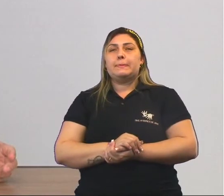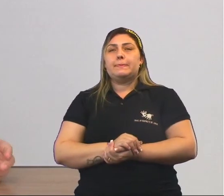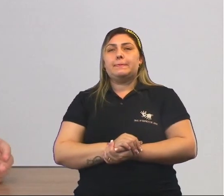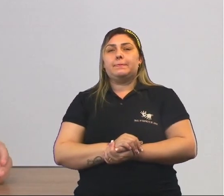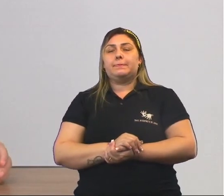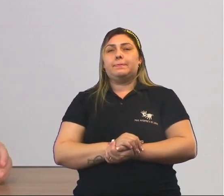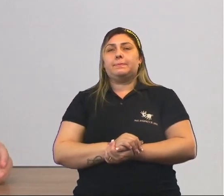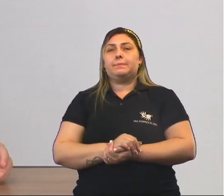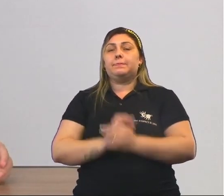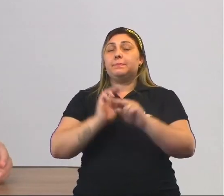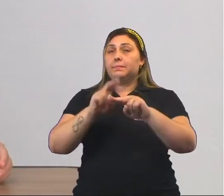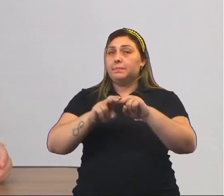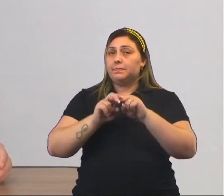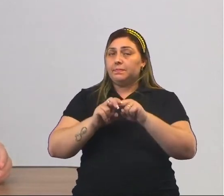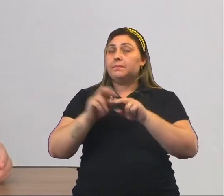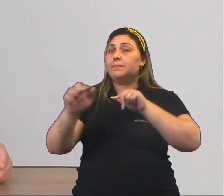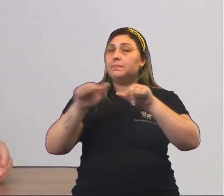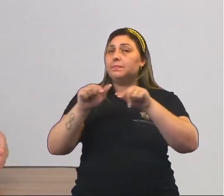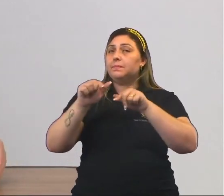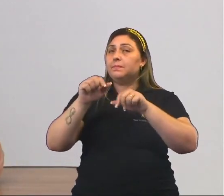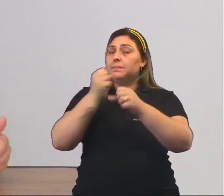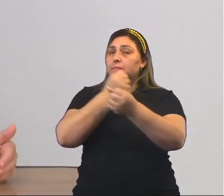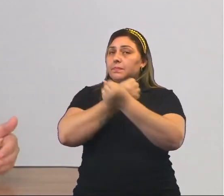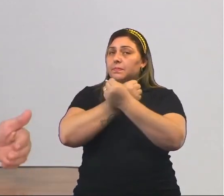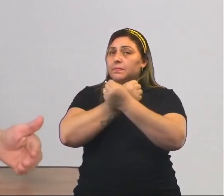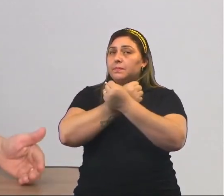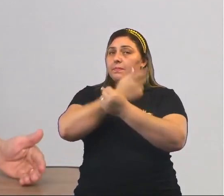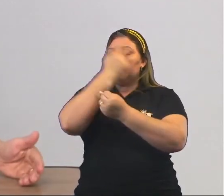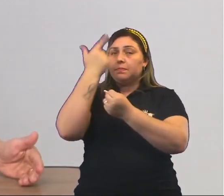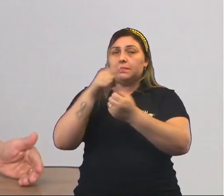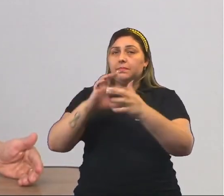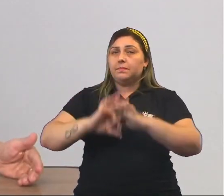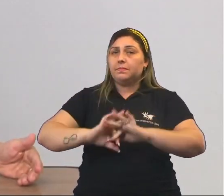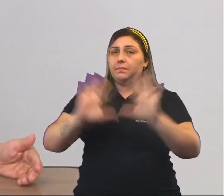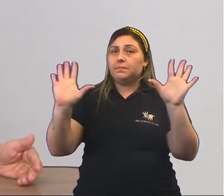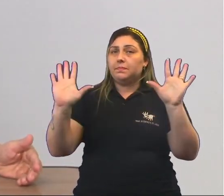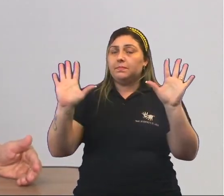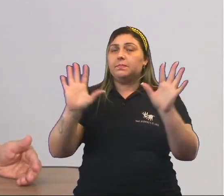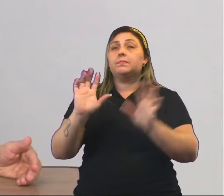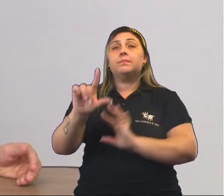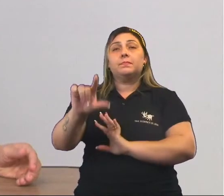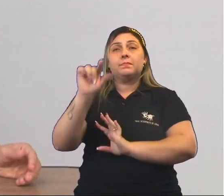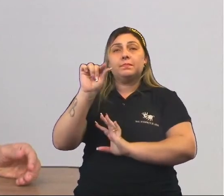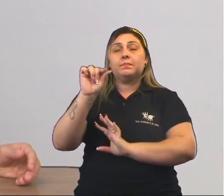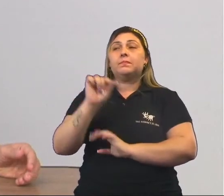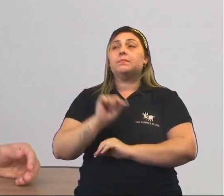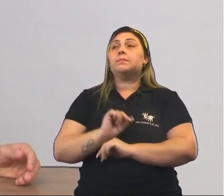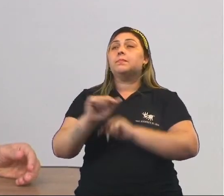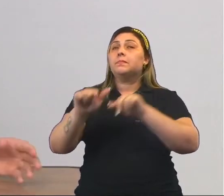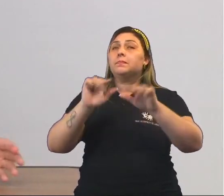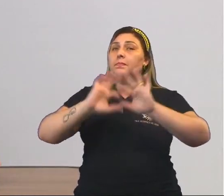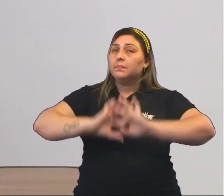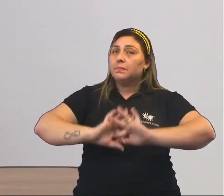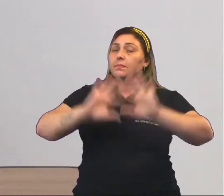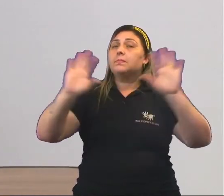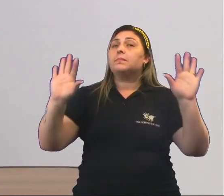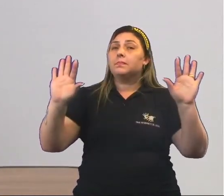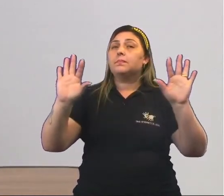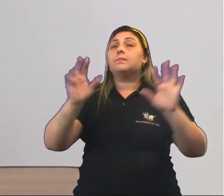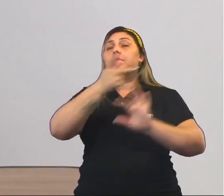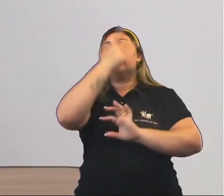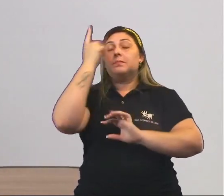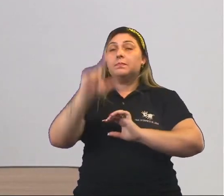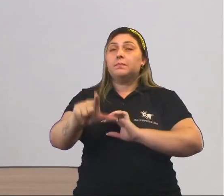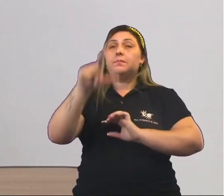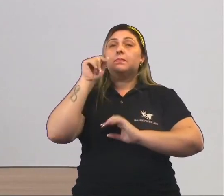aspas, ali. Por isso que a gente determina como trabalho escravo. É quando a pessoa não tem liberdade dessa escolha. E o trabalho livre é quando a pessoa